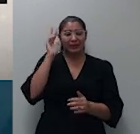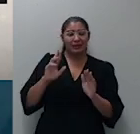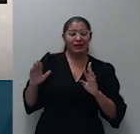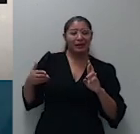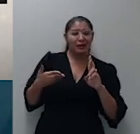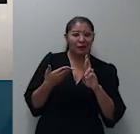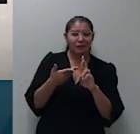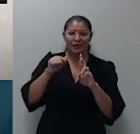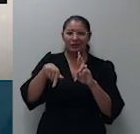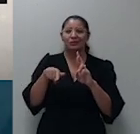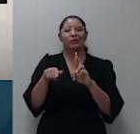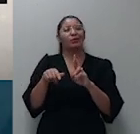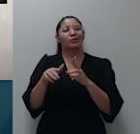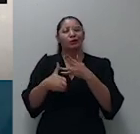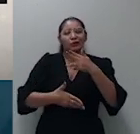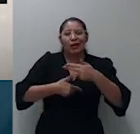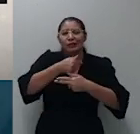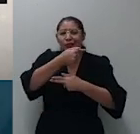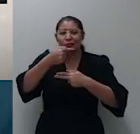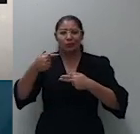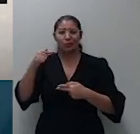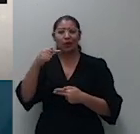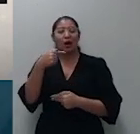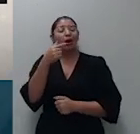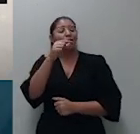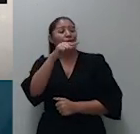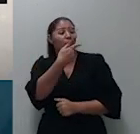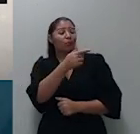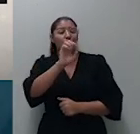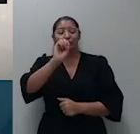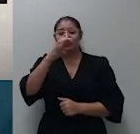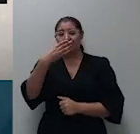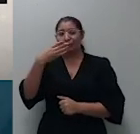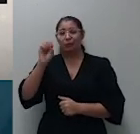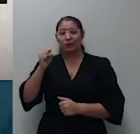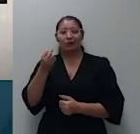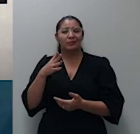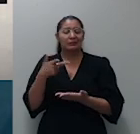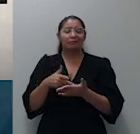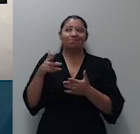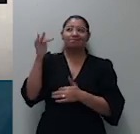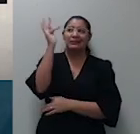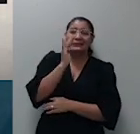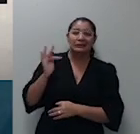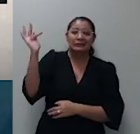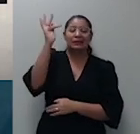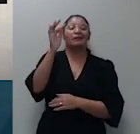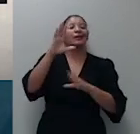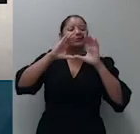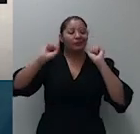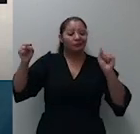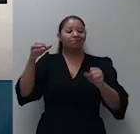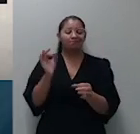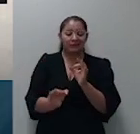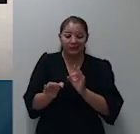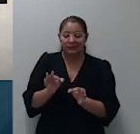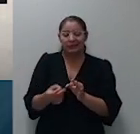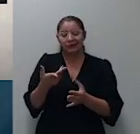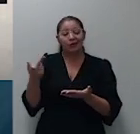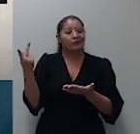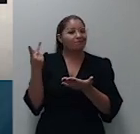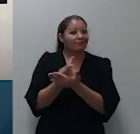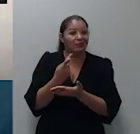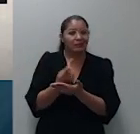284 no Supremo Tribunal Federal e a inexistência de violação aos artigos 1022 e